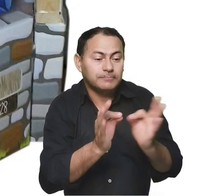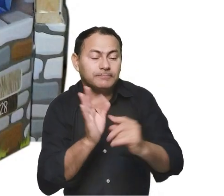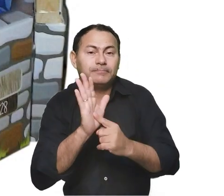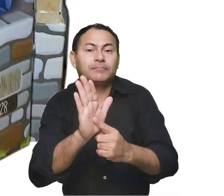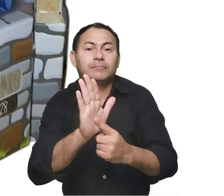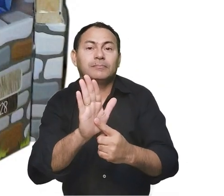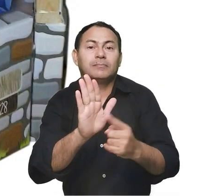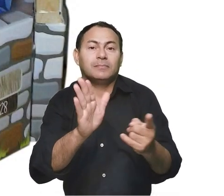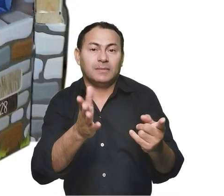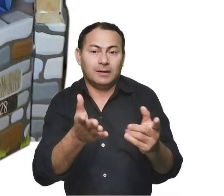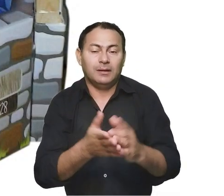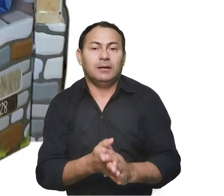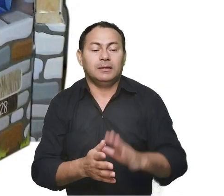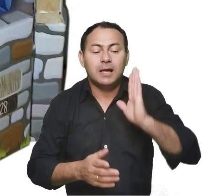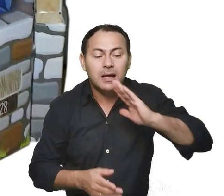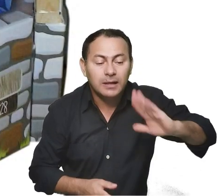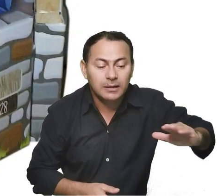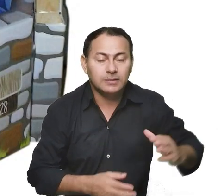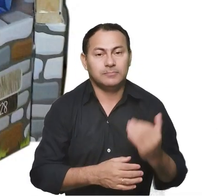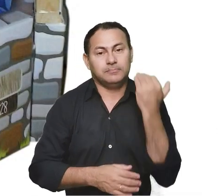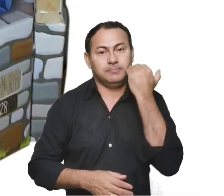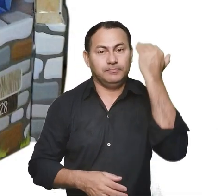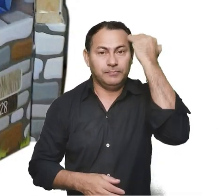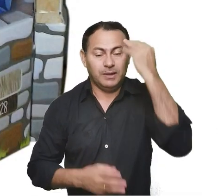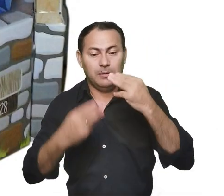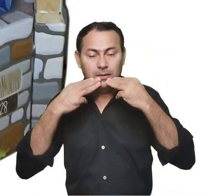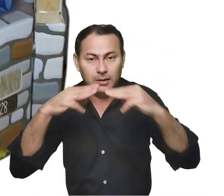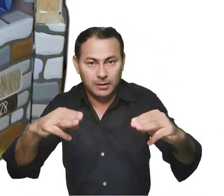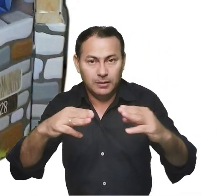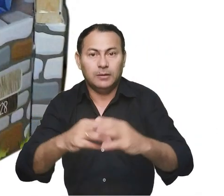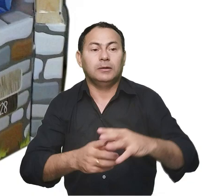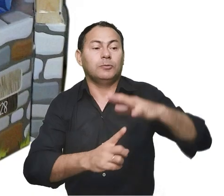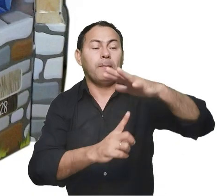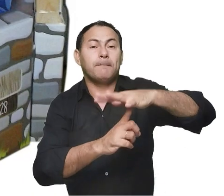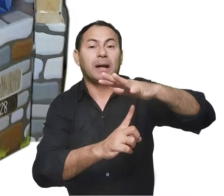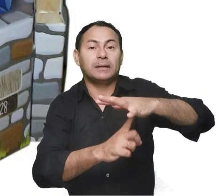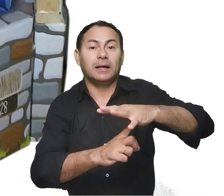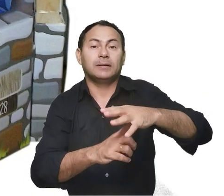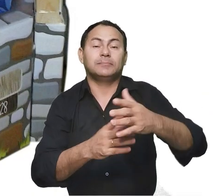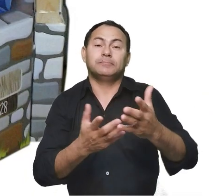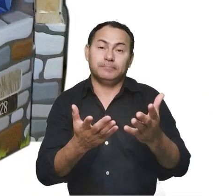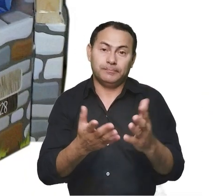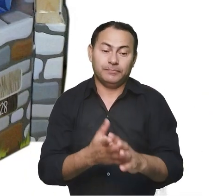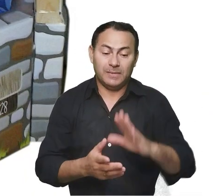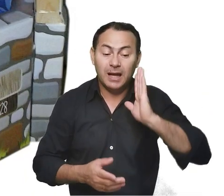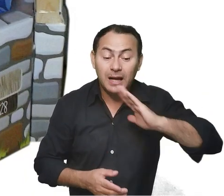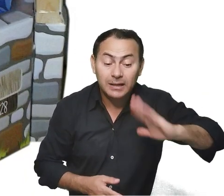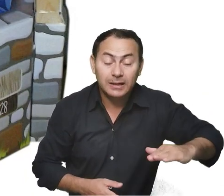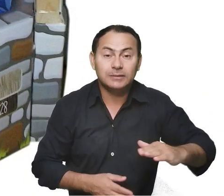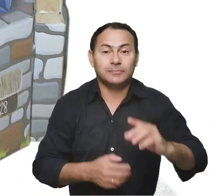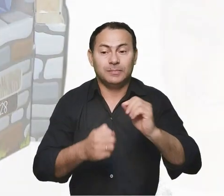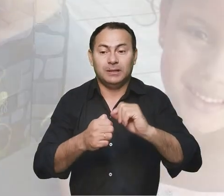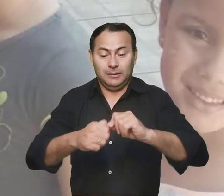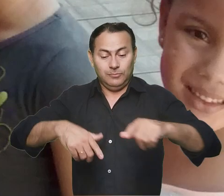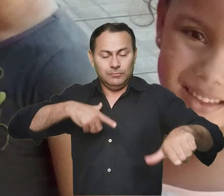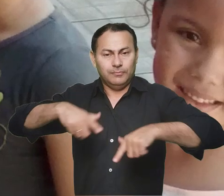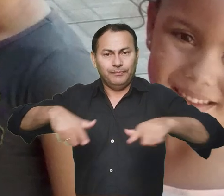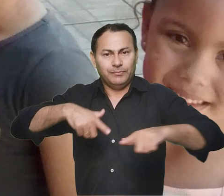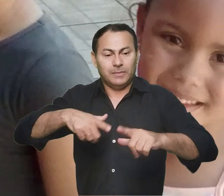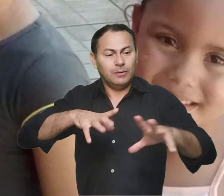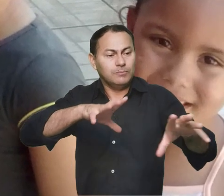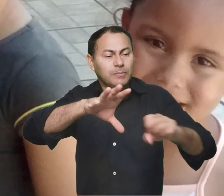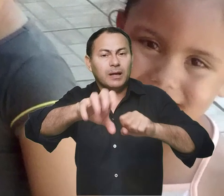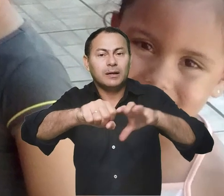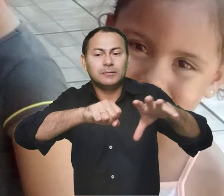para as crianças da infância e adolescência missionária do Paraná. E as crianças fizeram um